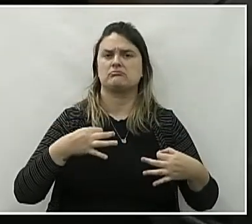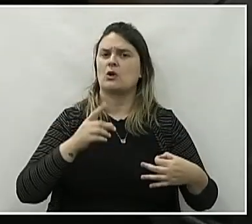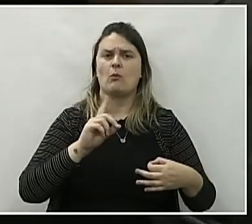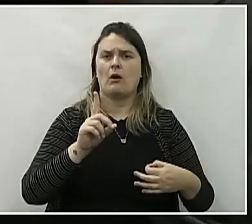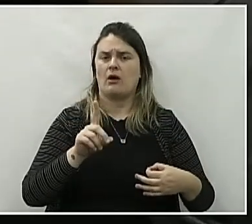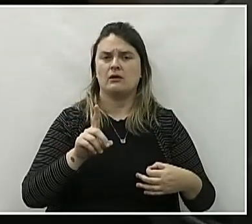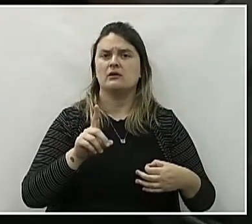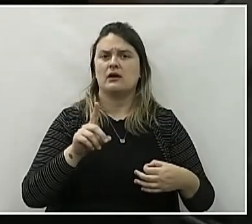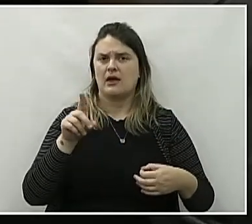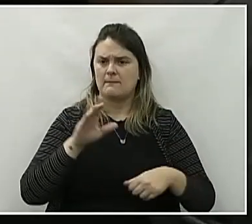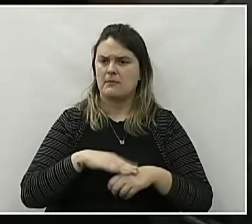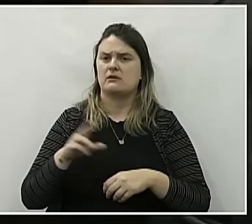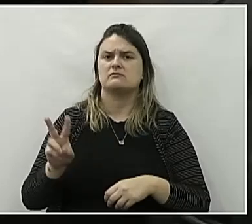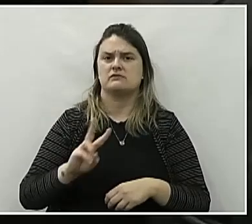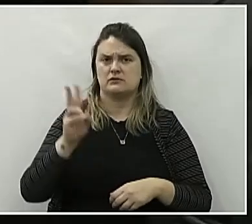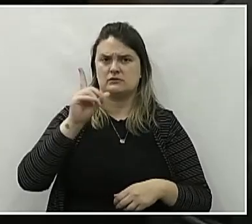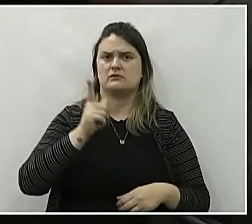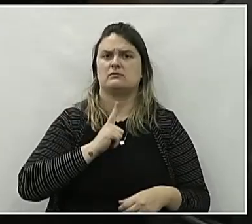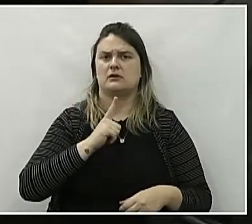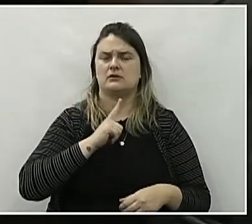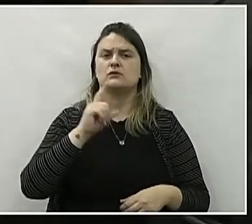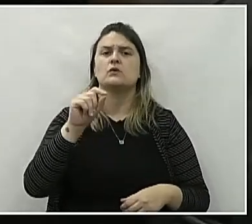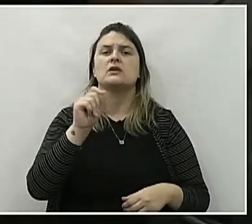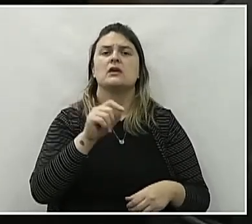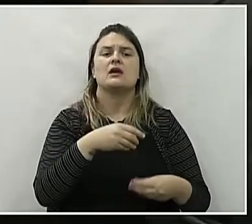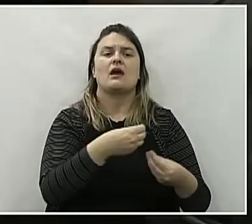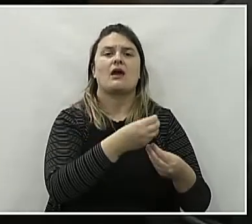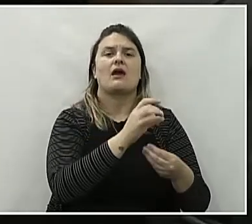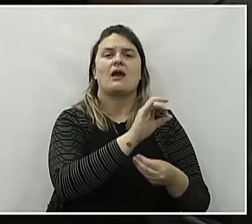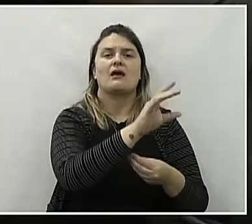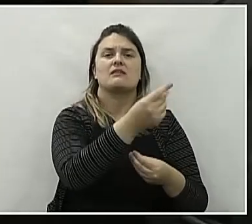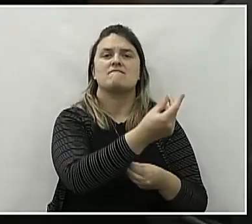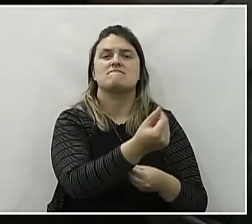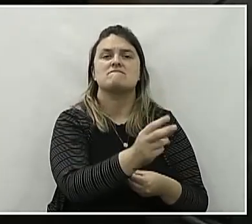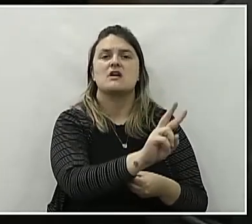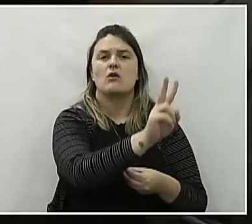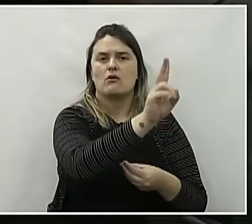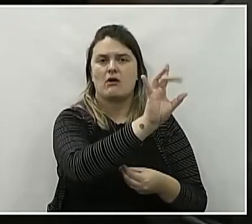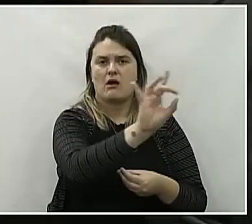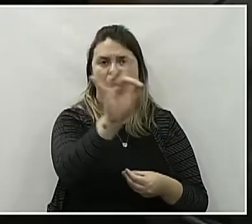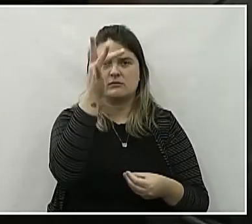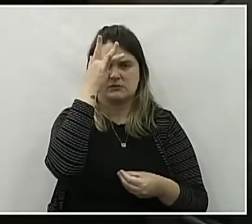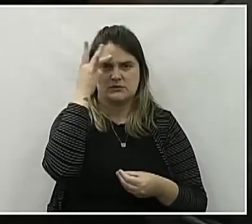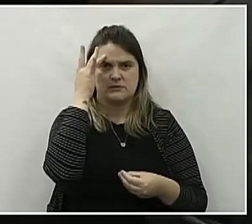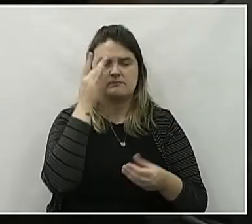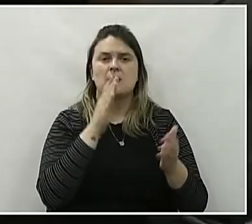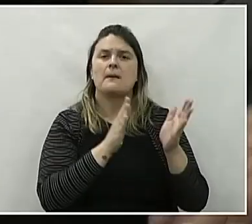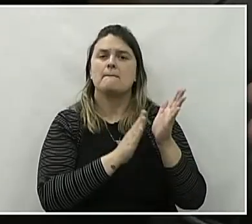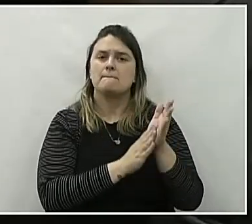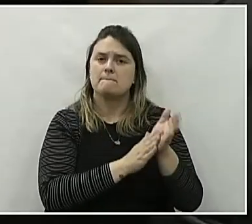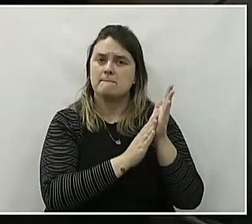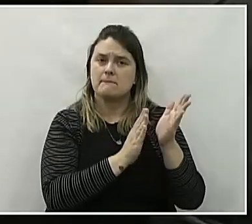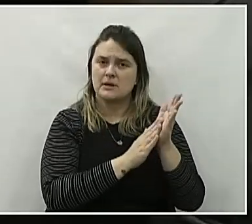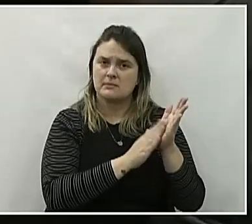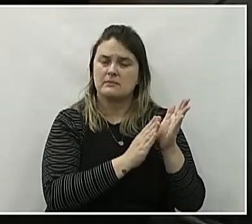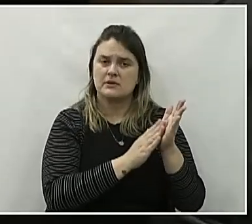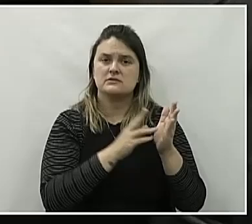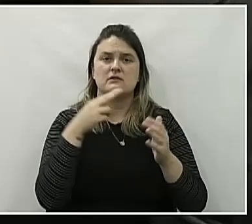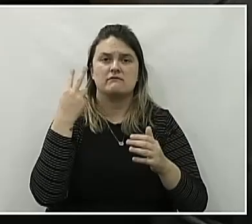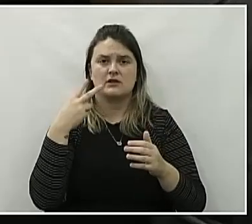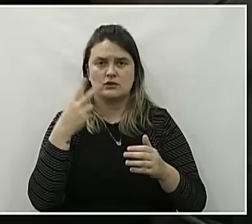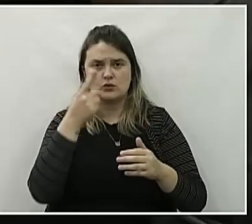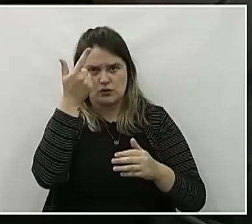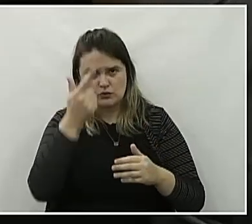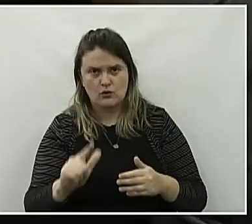elas valem mais do que pôr preço nos eleitores. Quero parabenizar aqui aos vereadores